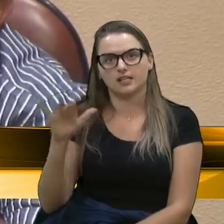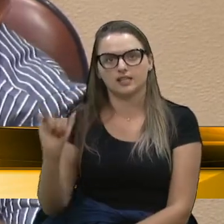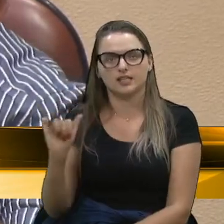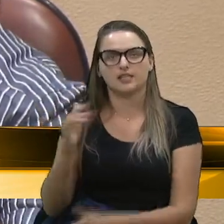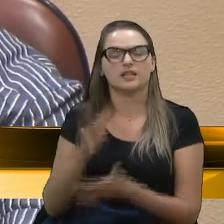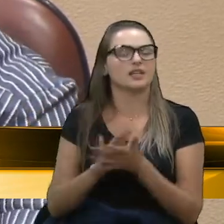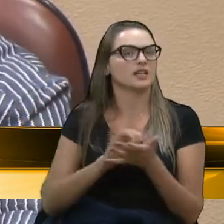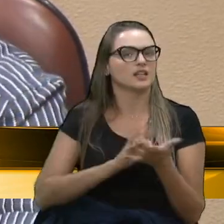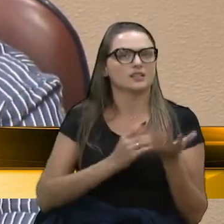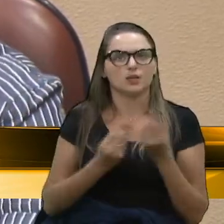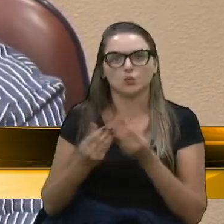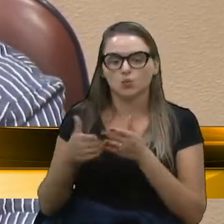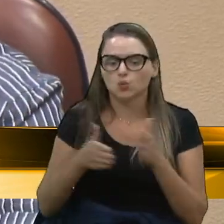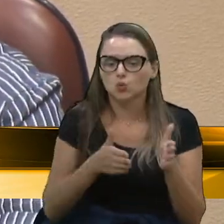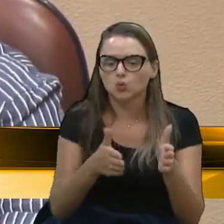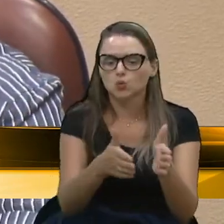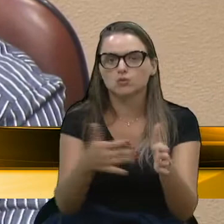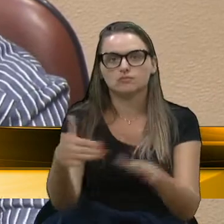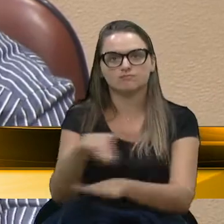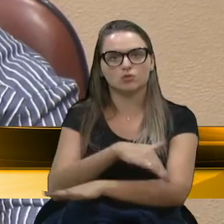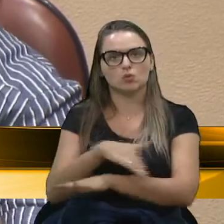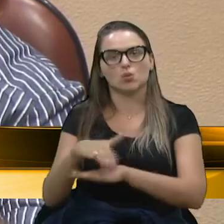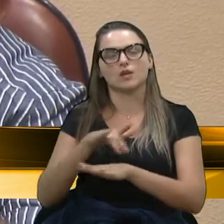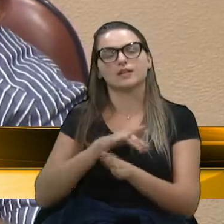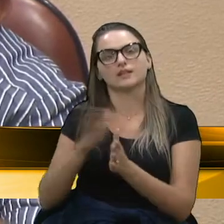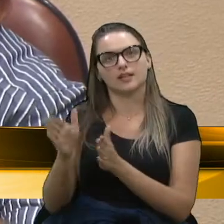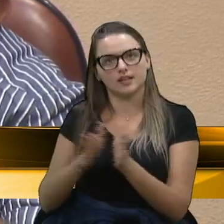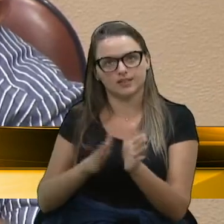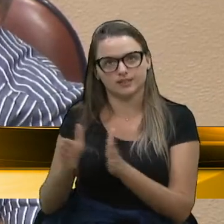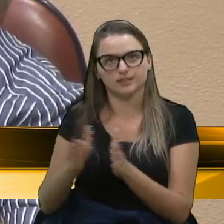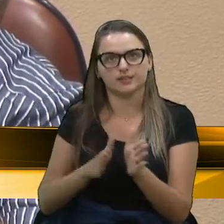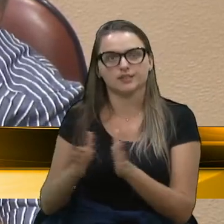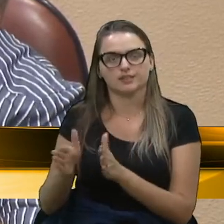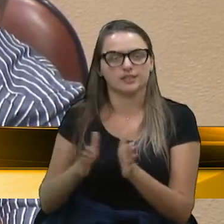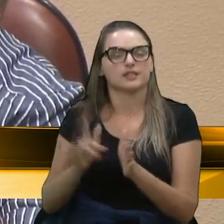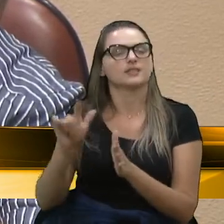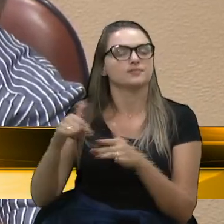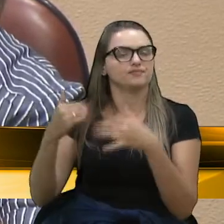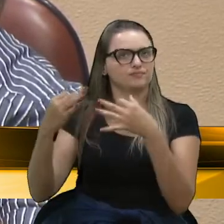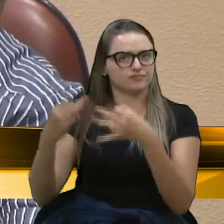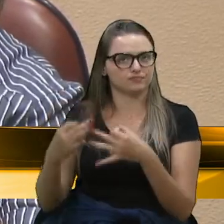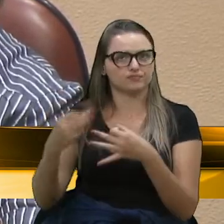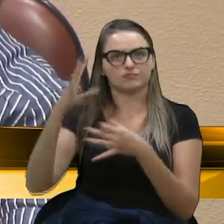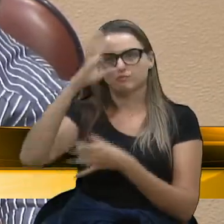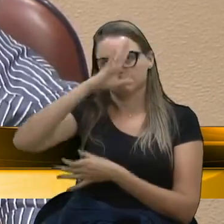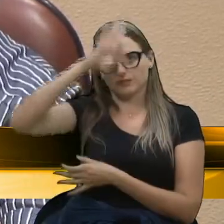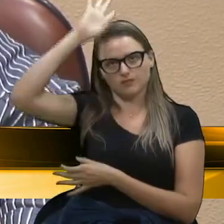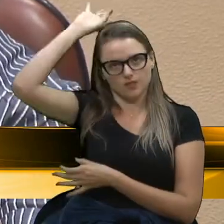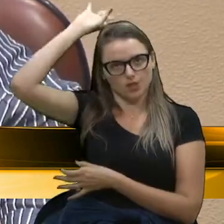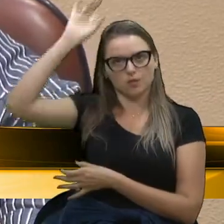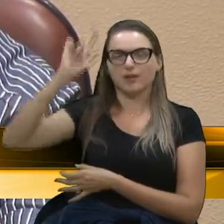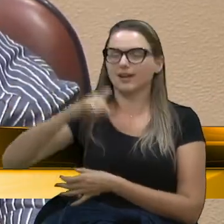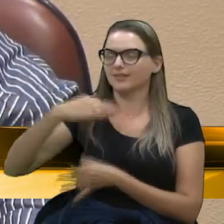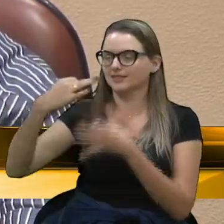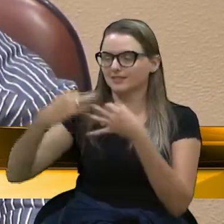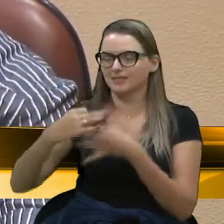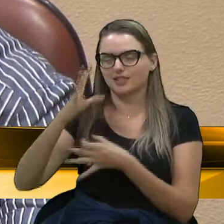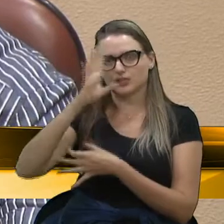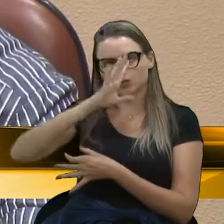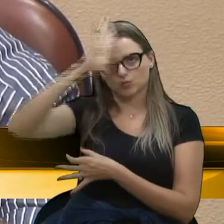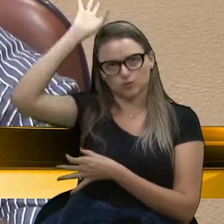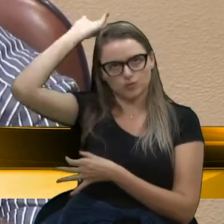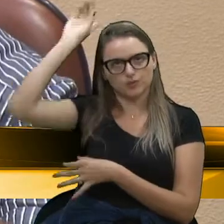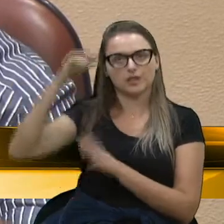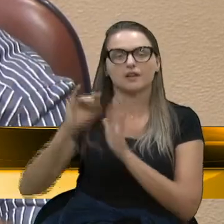muitas vias, muitas vias que dão acesso e que certamente o quartel, certamente o quartel ali vai